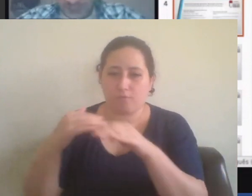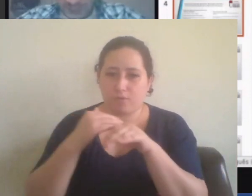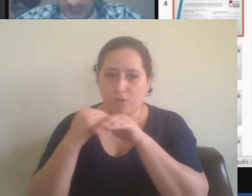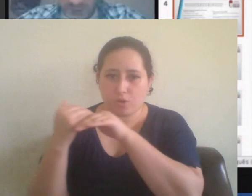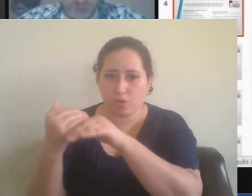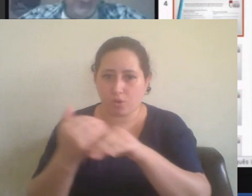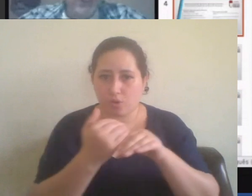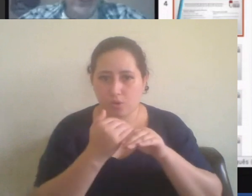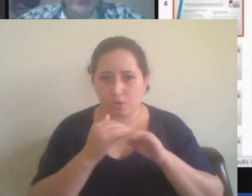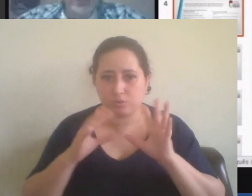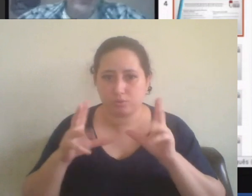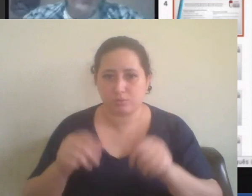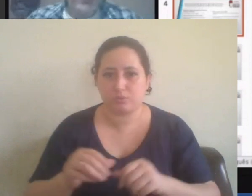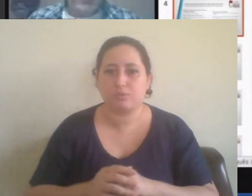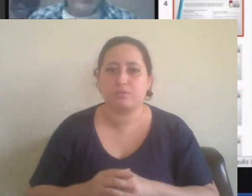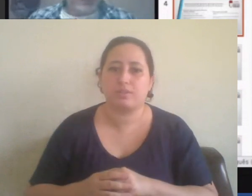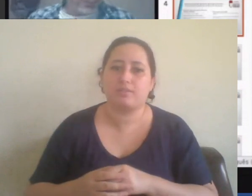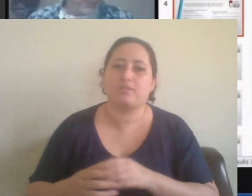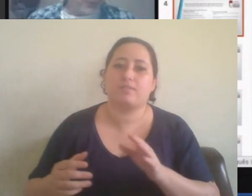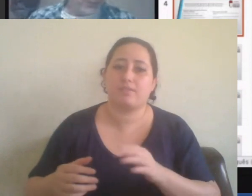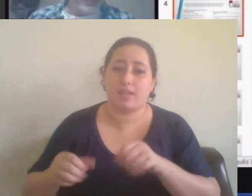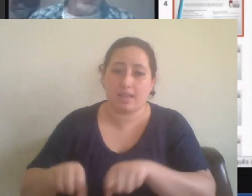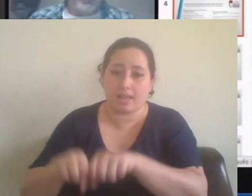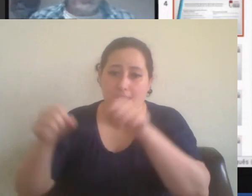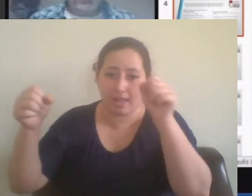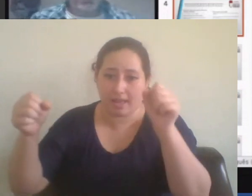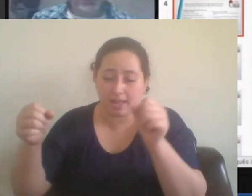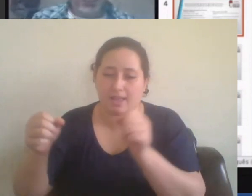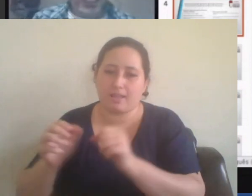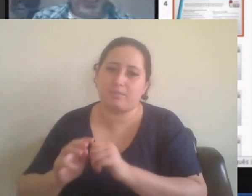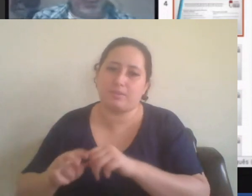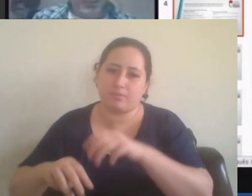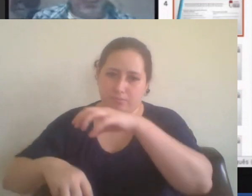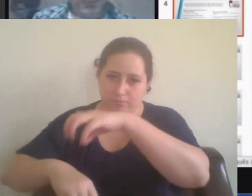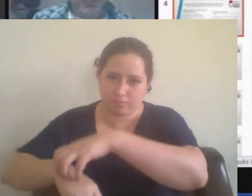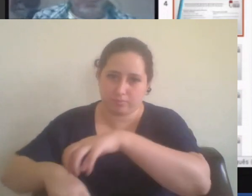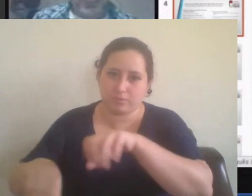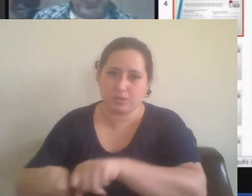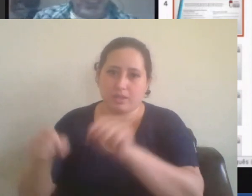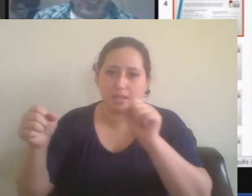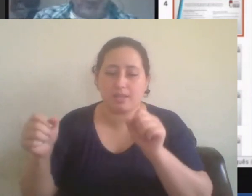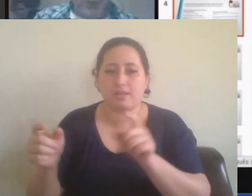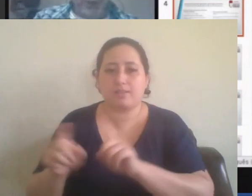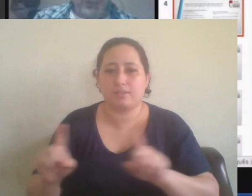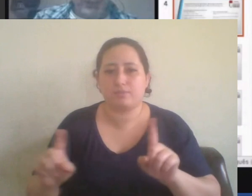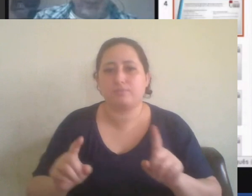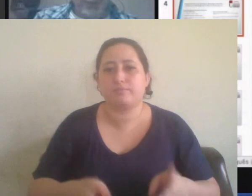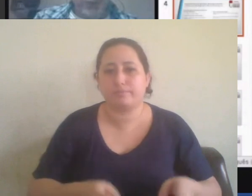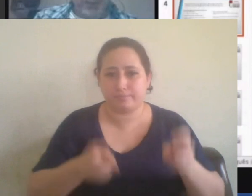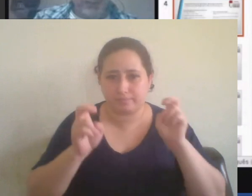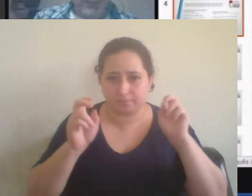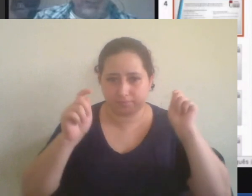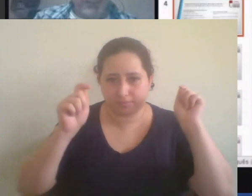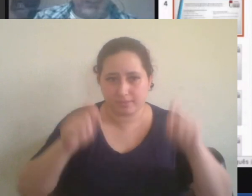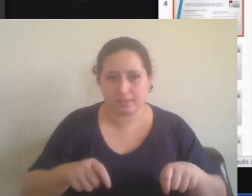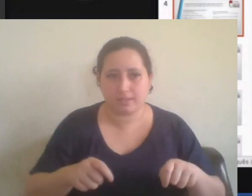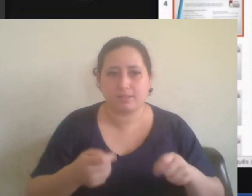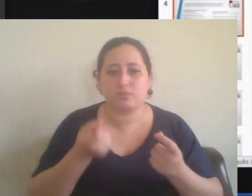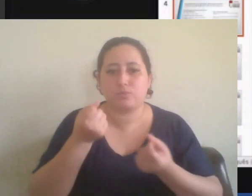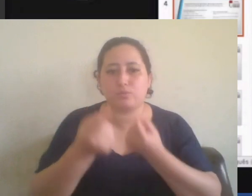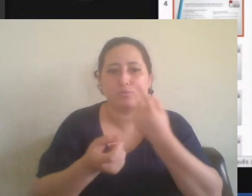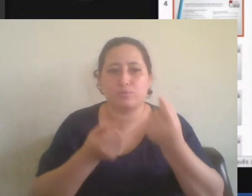demolição do antigo regime, podemos, sim, identificar algumas questões